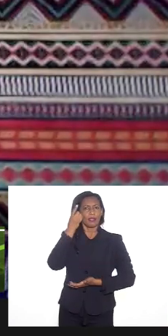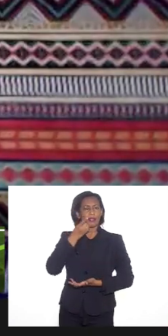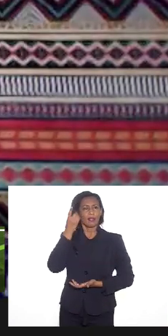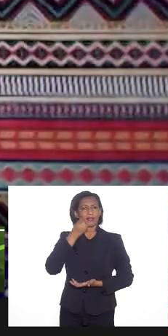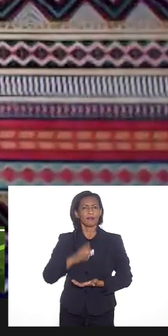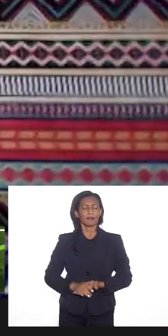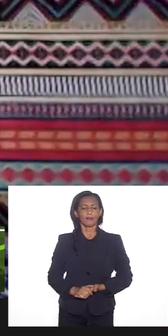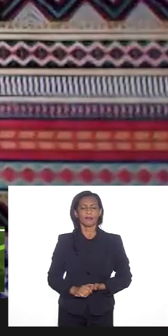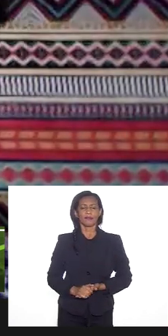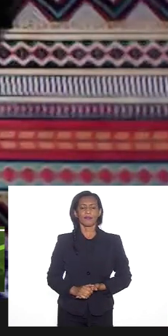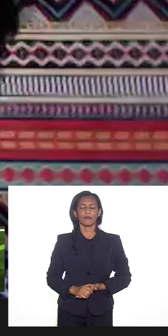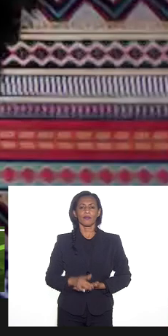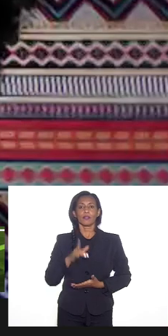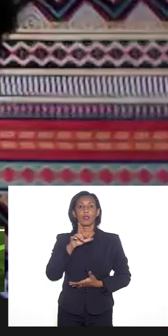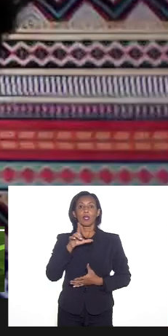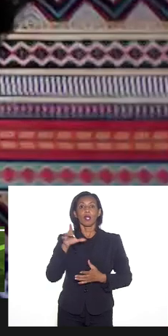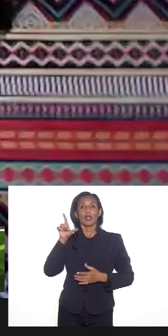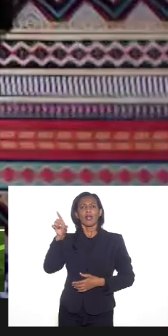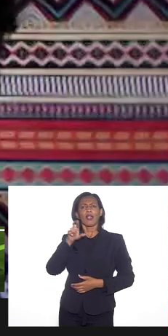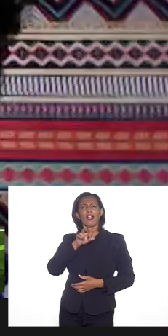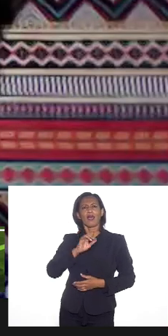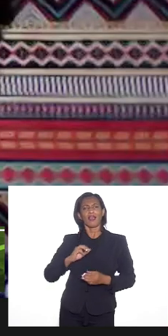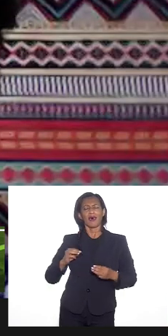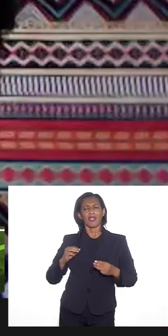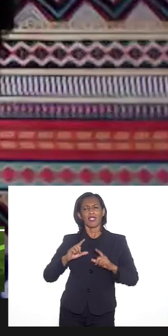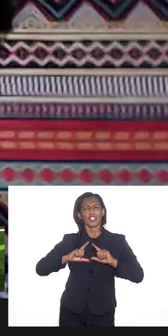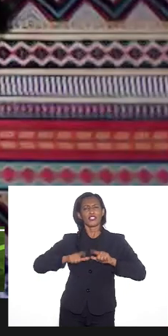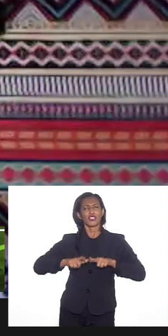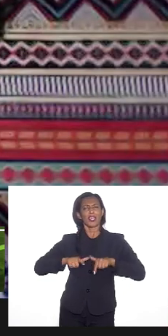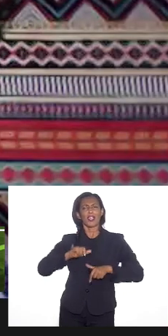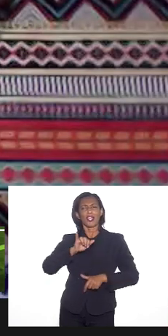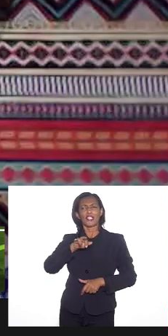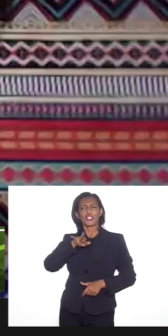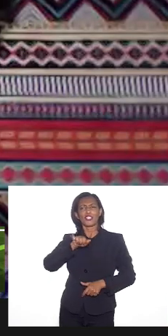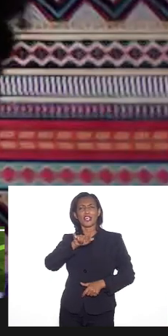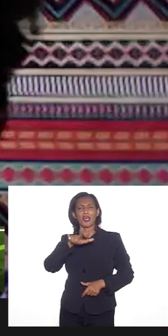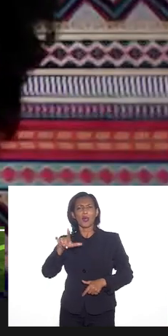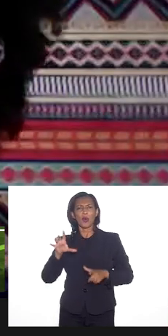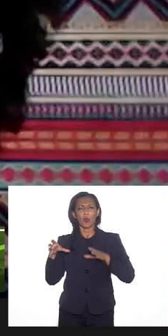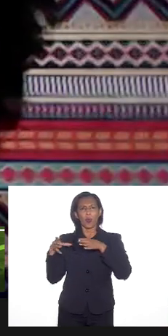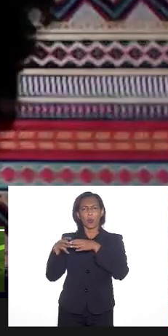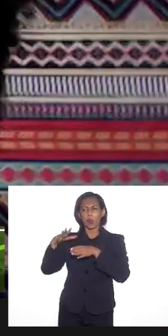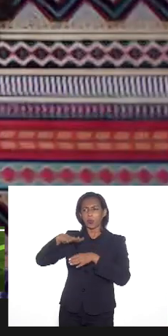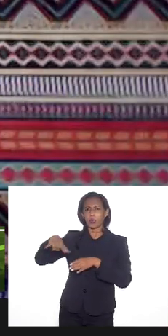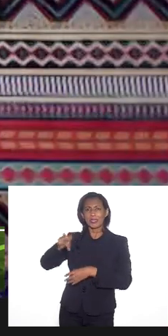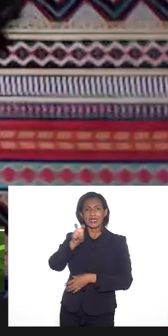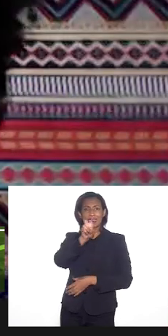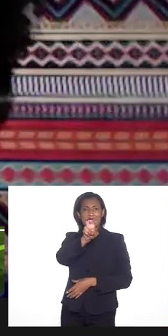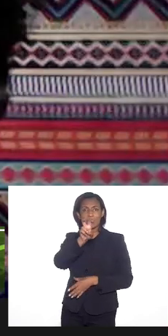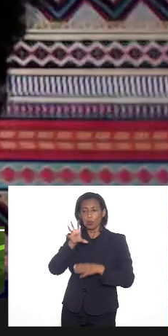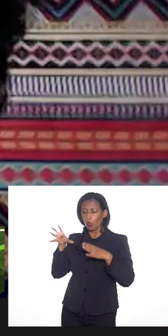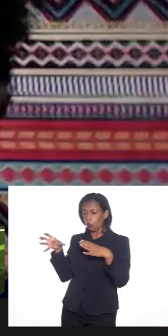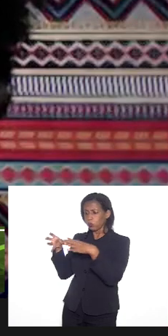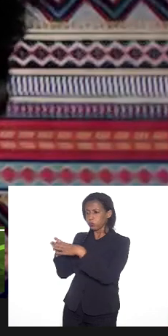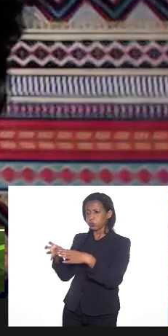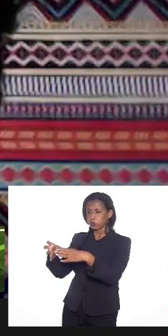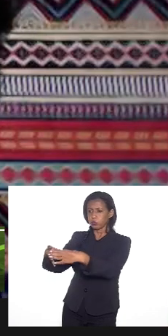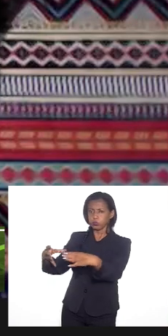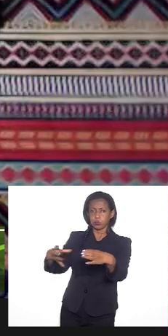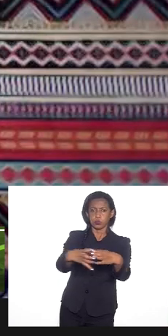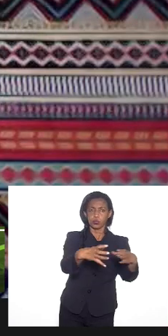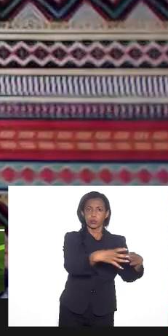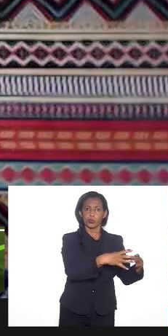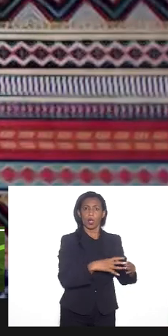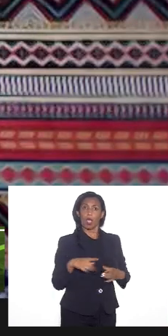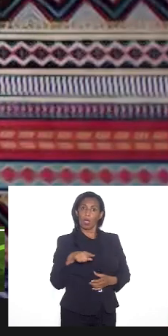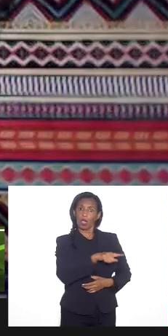a questão do complexo de Israel que se aprofundasse um pouco mais são cinco comunidades ali importantes e